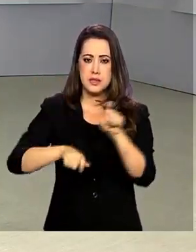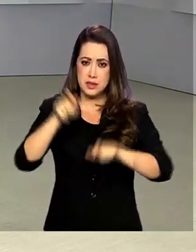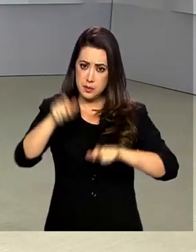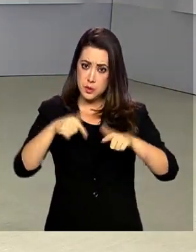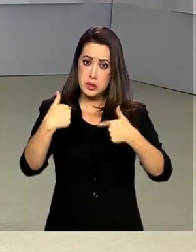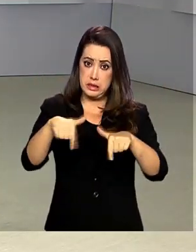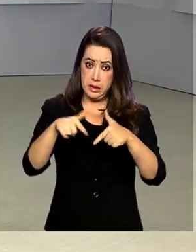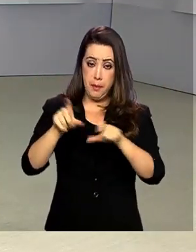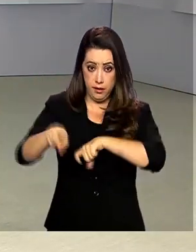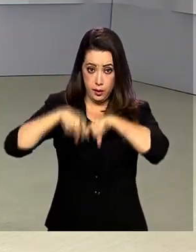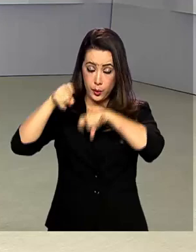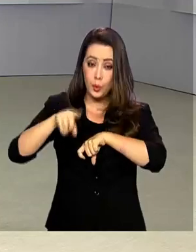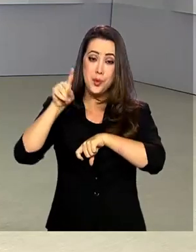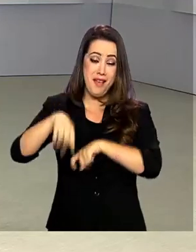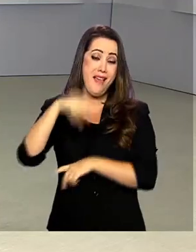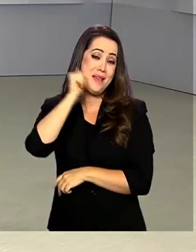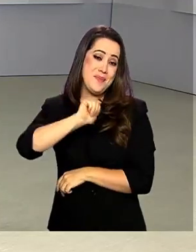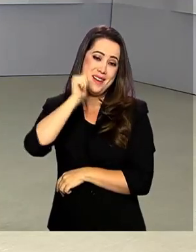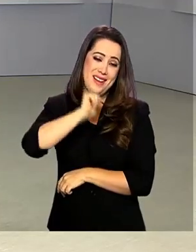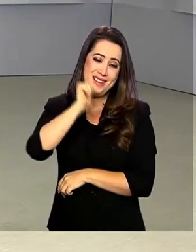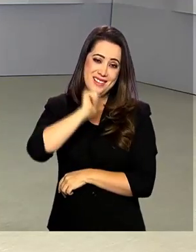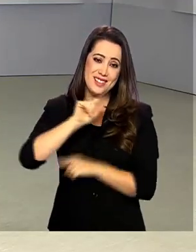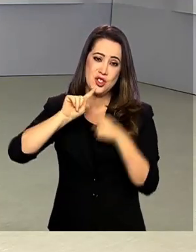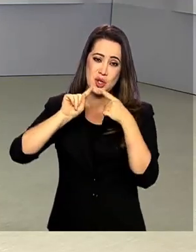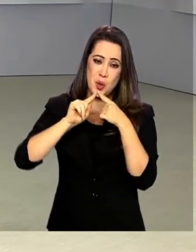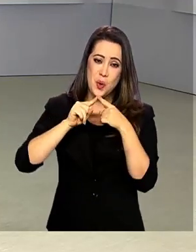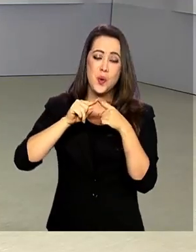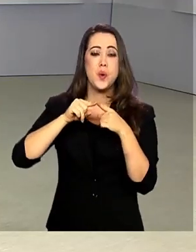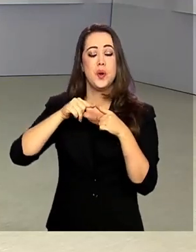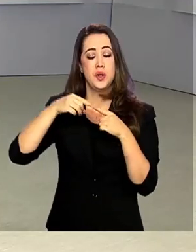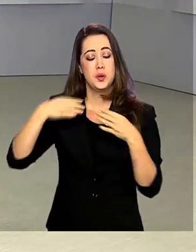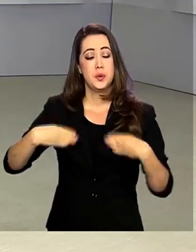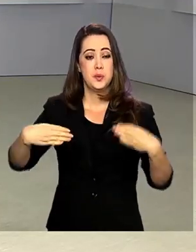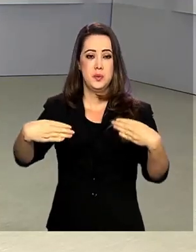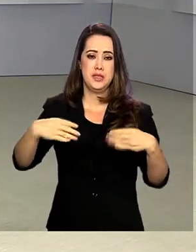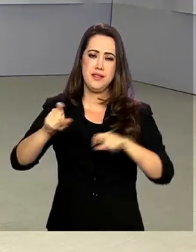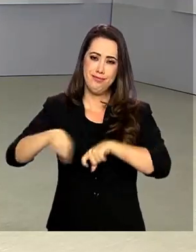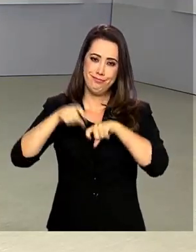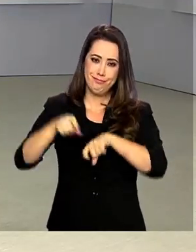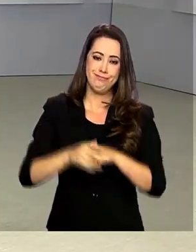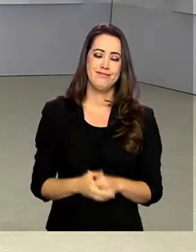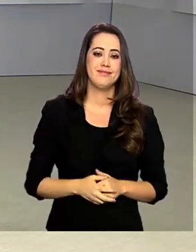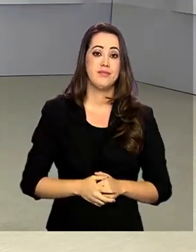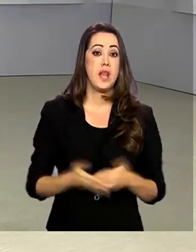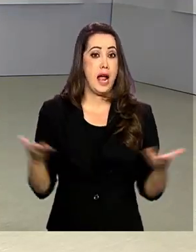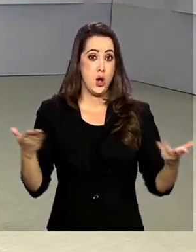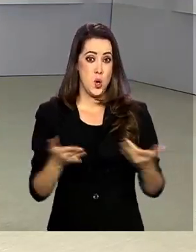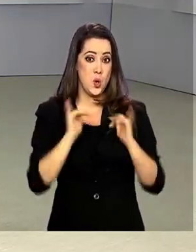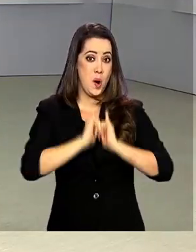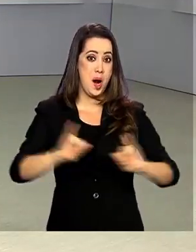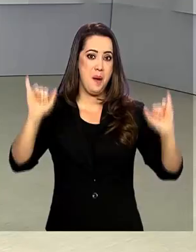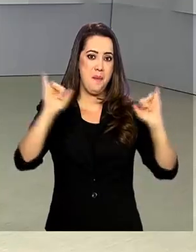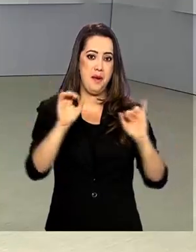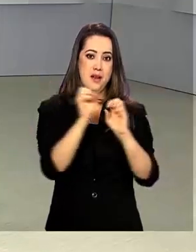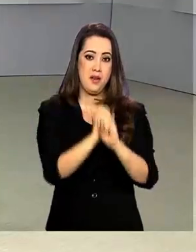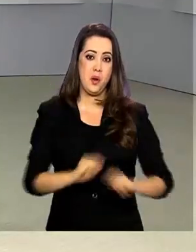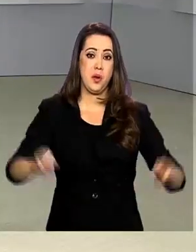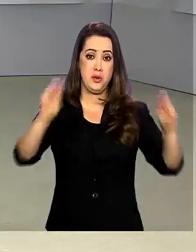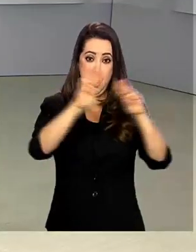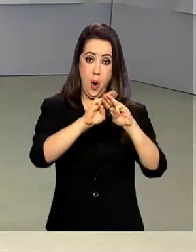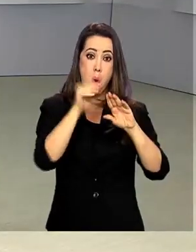mulheres, segundo o Ministério da Agricultura, Pecuária e Abastecimento. Uma campanha em parceria com a ONU Mulheres quer reconhecer as